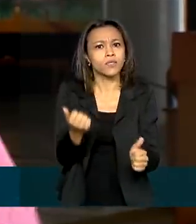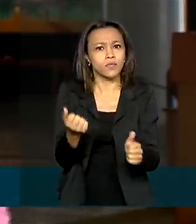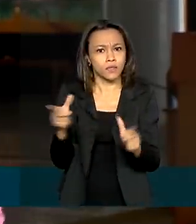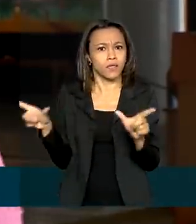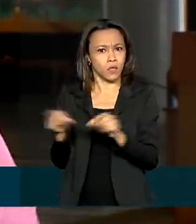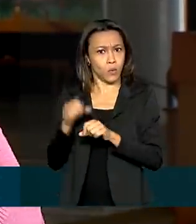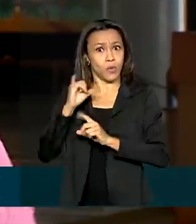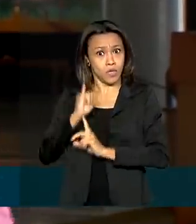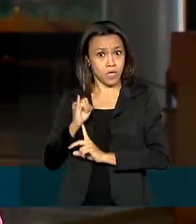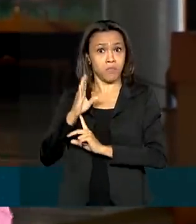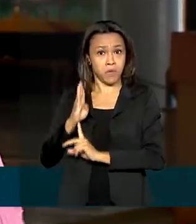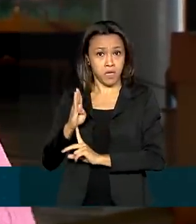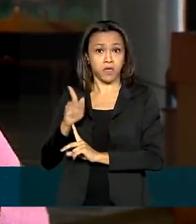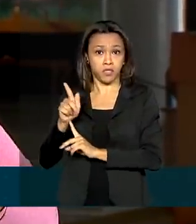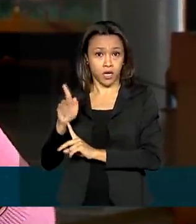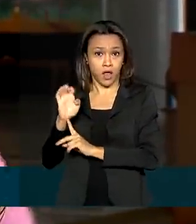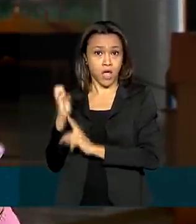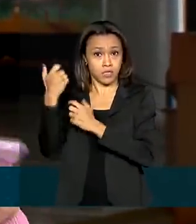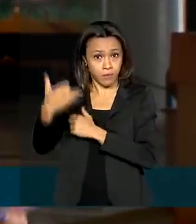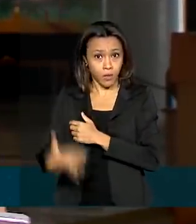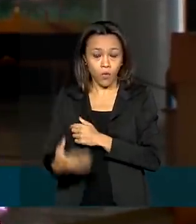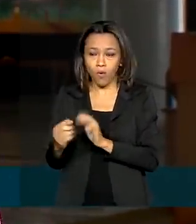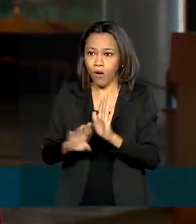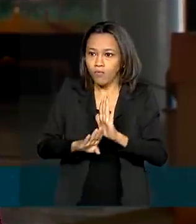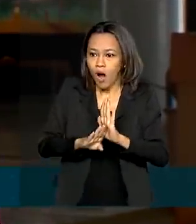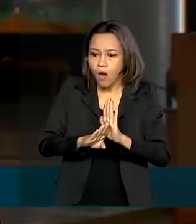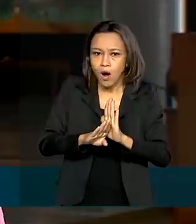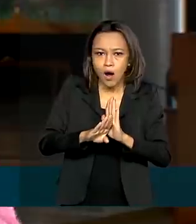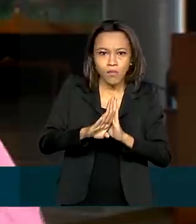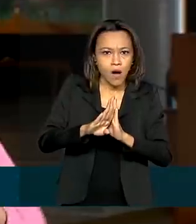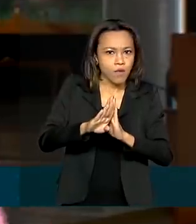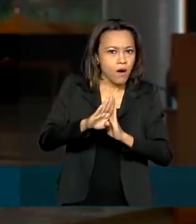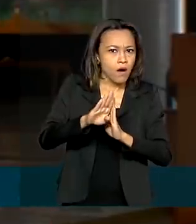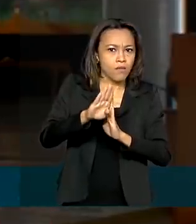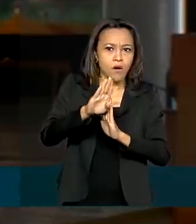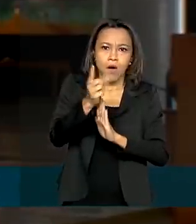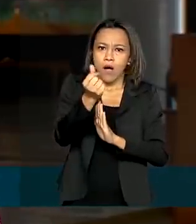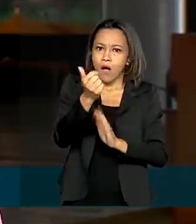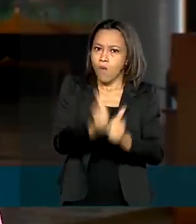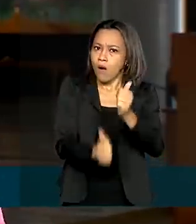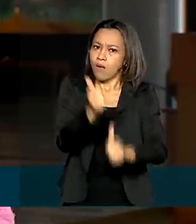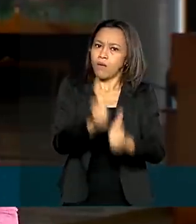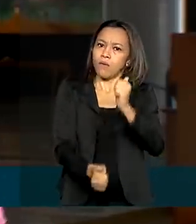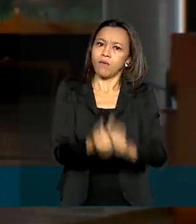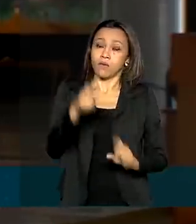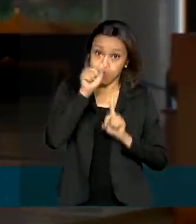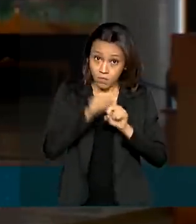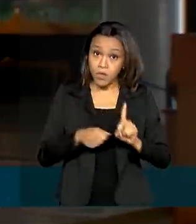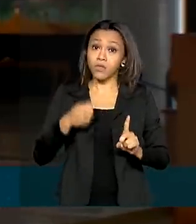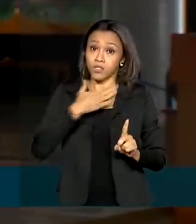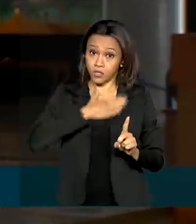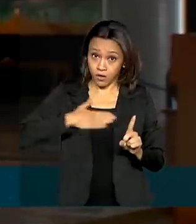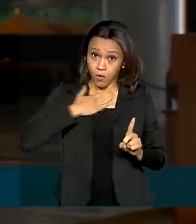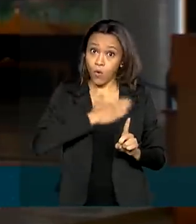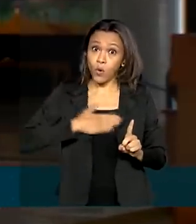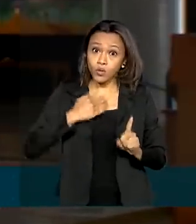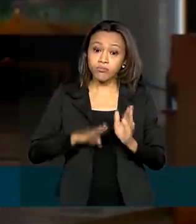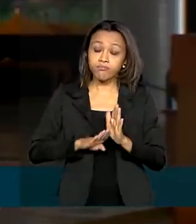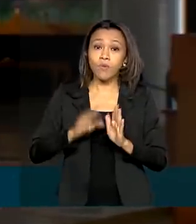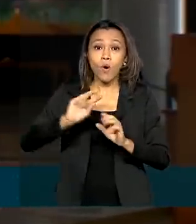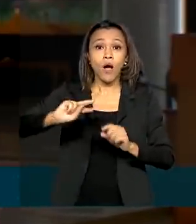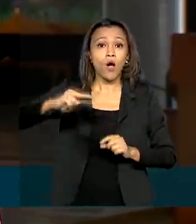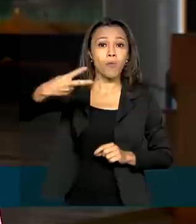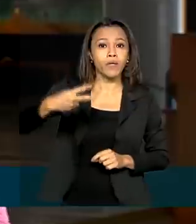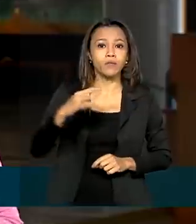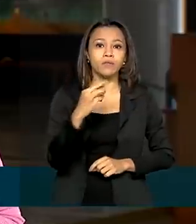IBGE, vem registrando altas sucessivas ao longo dos meses. Somente agora, em agosto, no último mês, o reajuste foi de 3